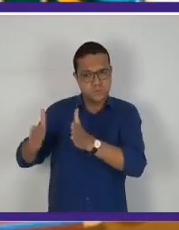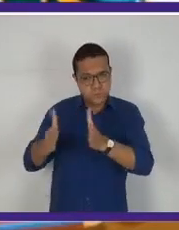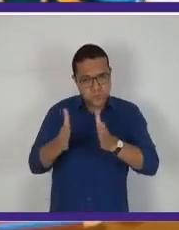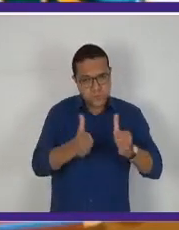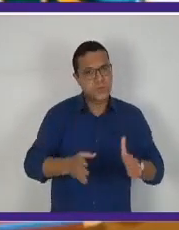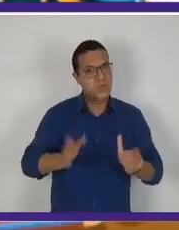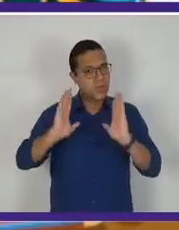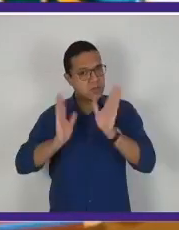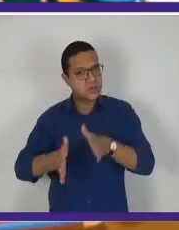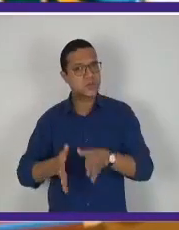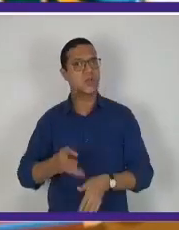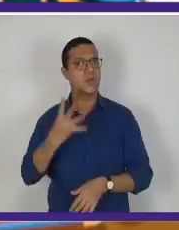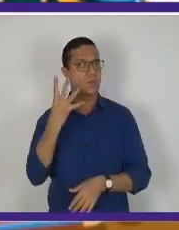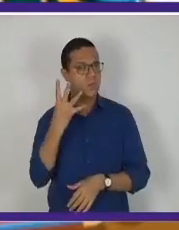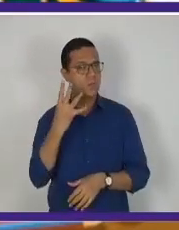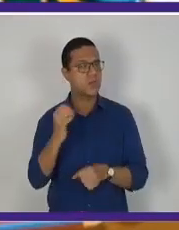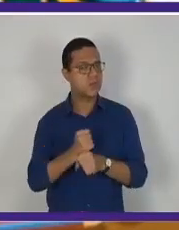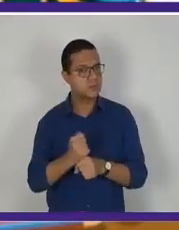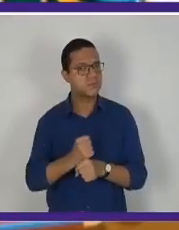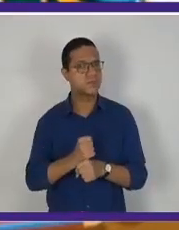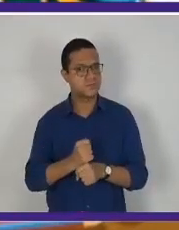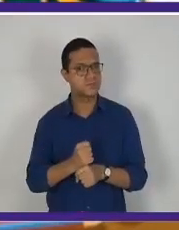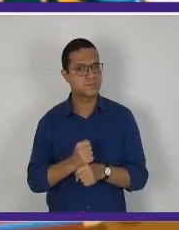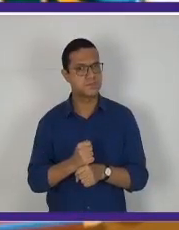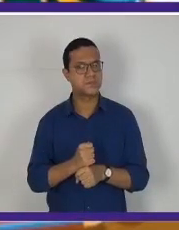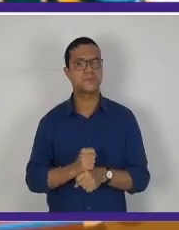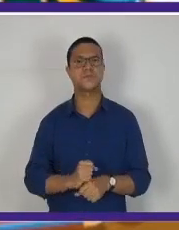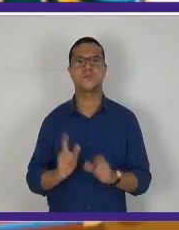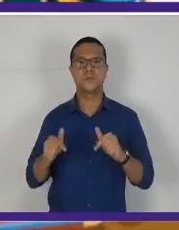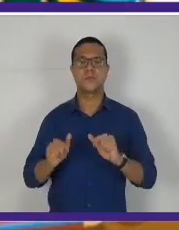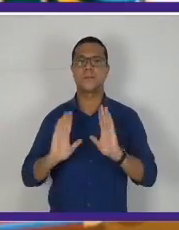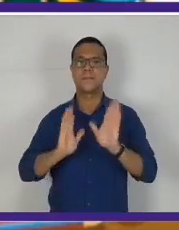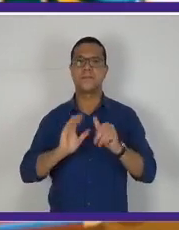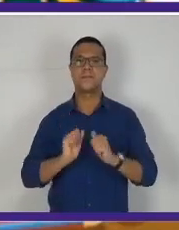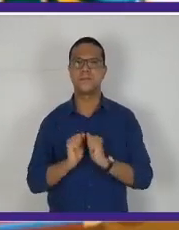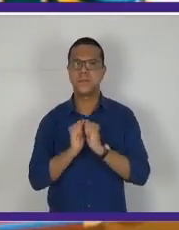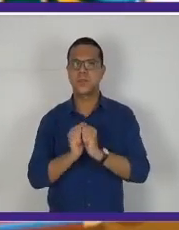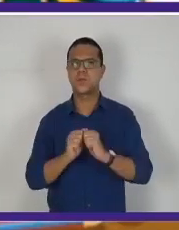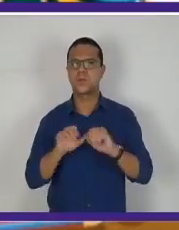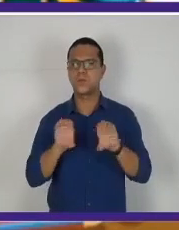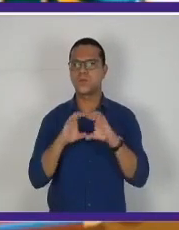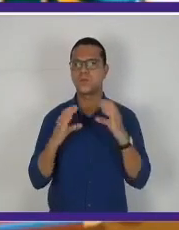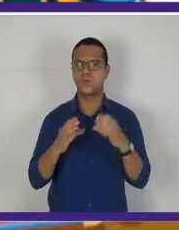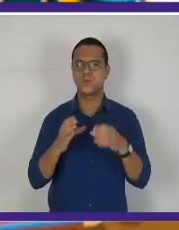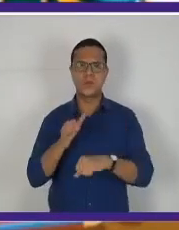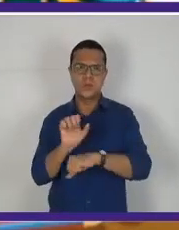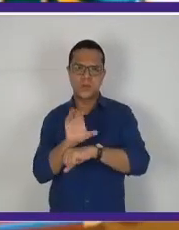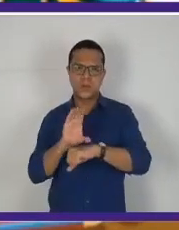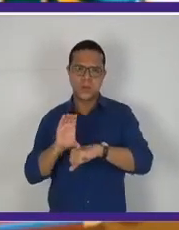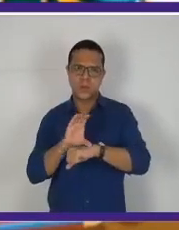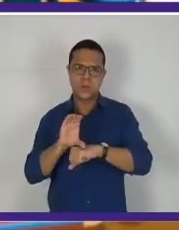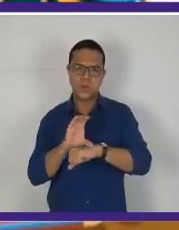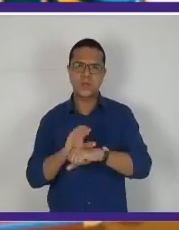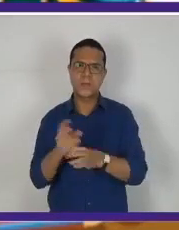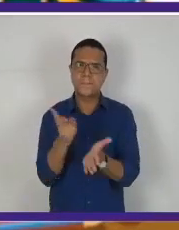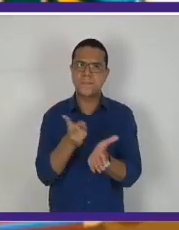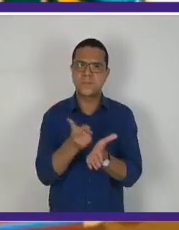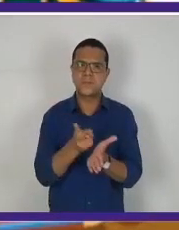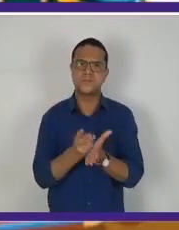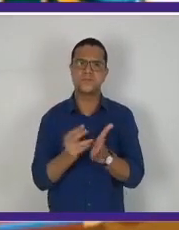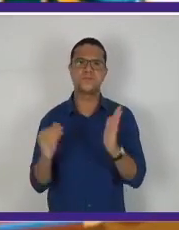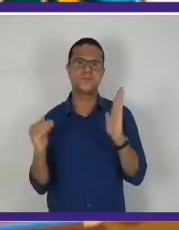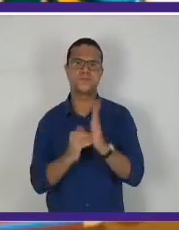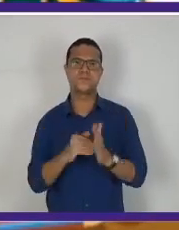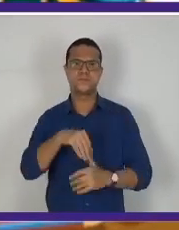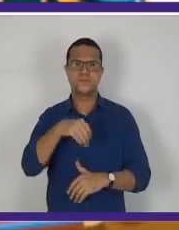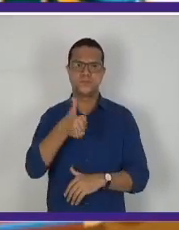quatro anos, equivalente a um mandato inteiro. E agora, com essa Constituição de 1934, ele permanece até 1938,